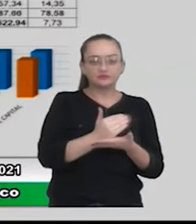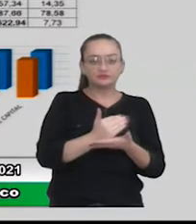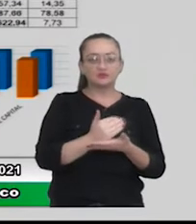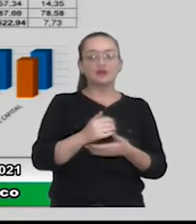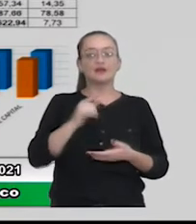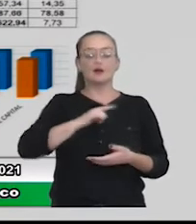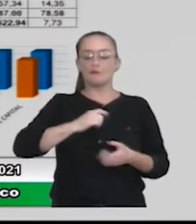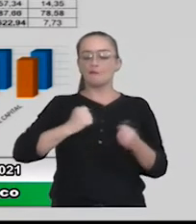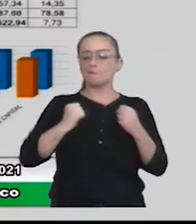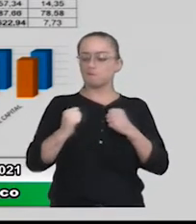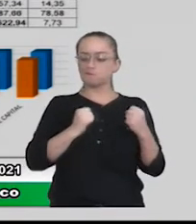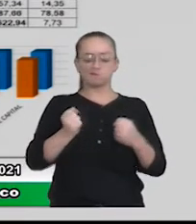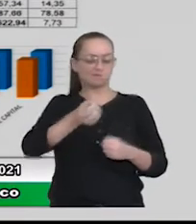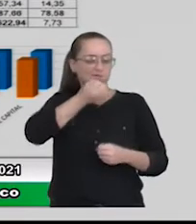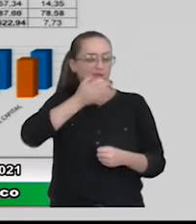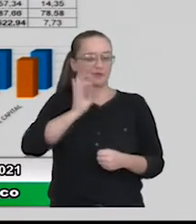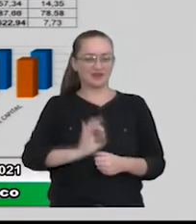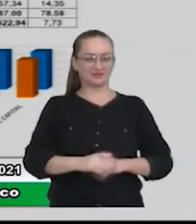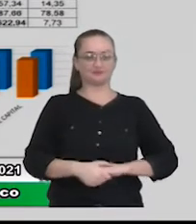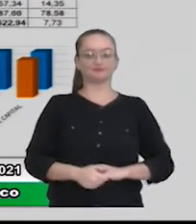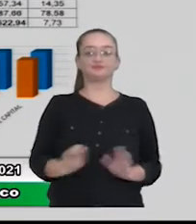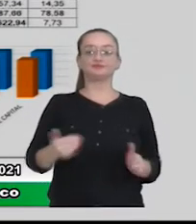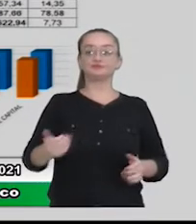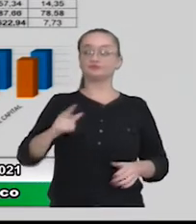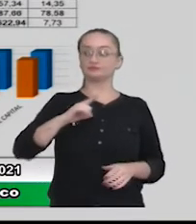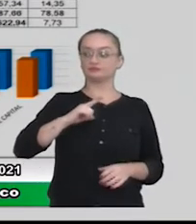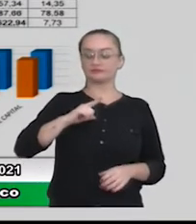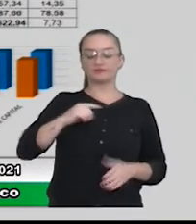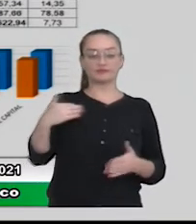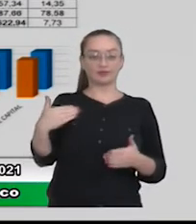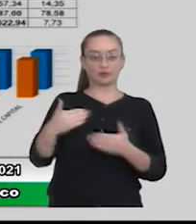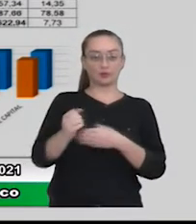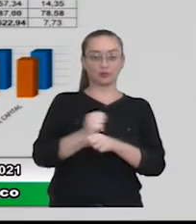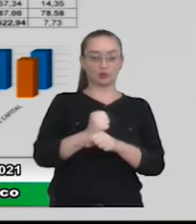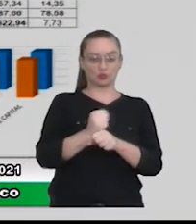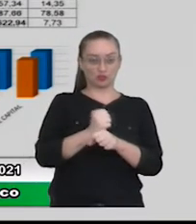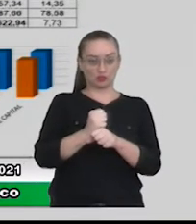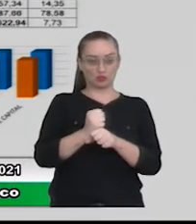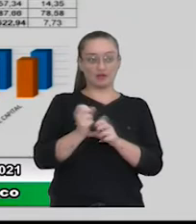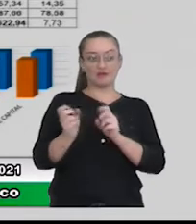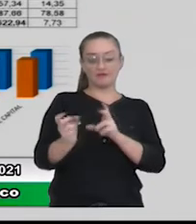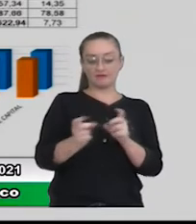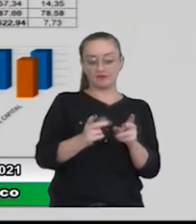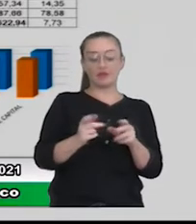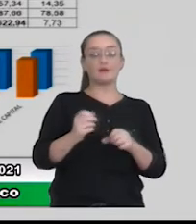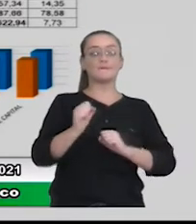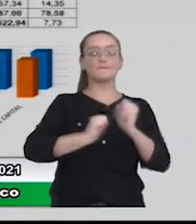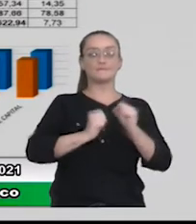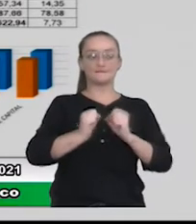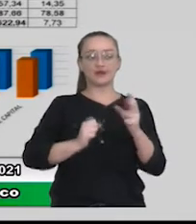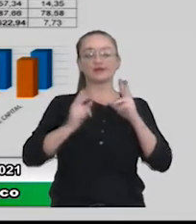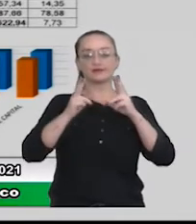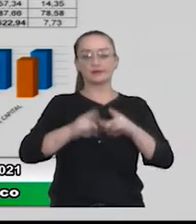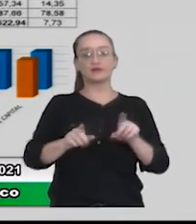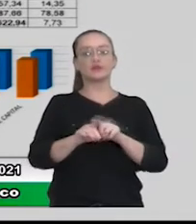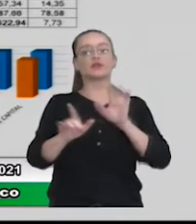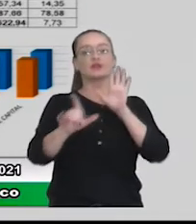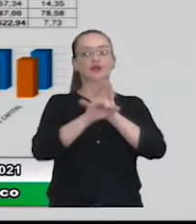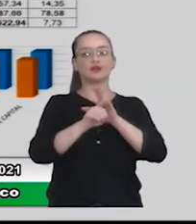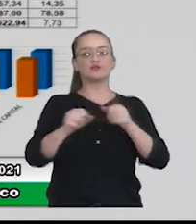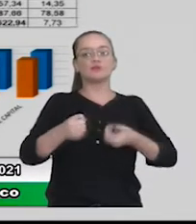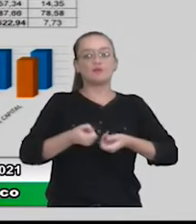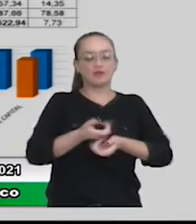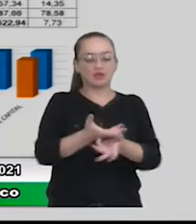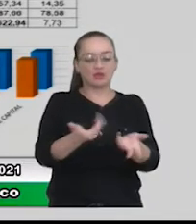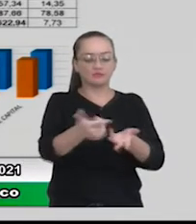município ele é muito bom. E a gente tem isso nos últimos anos com a vida de muitas empresas, mesmo com a lei de redistribuição,